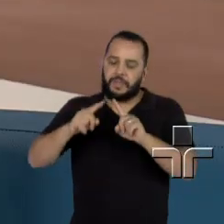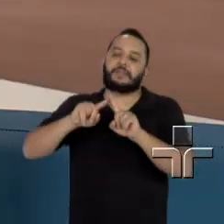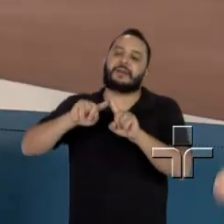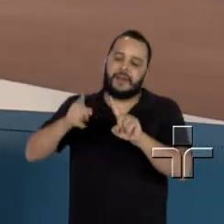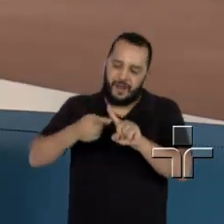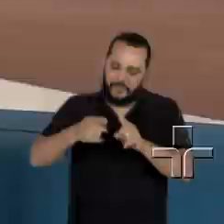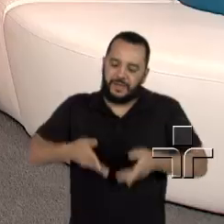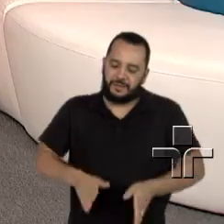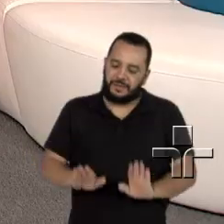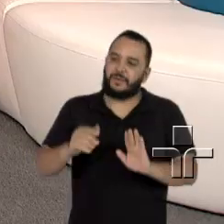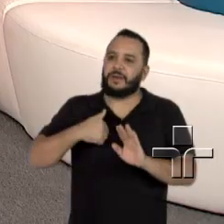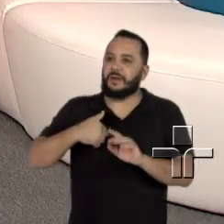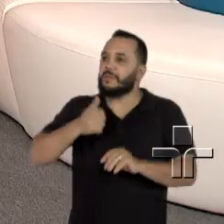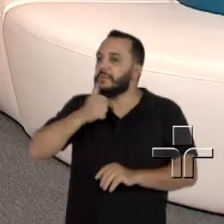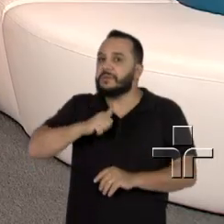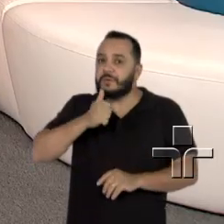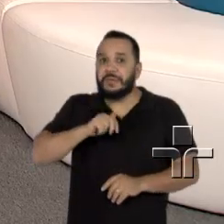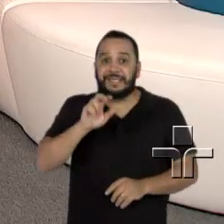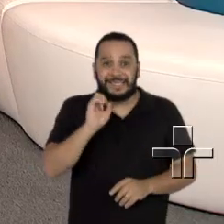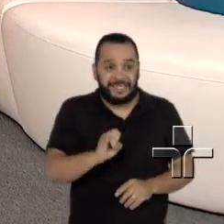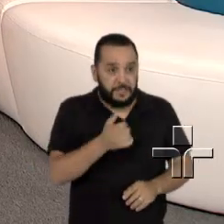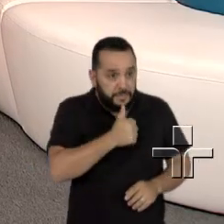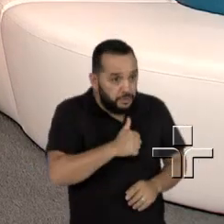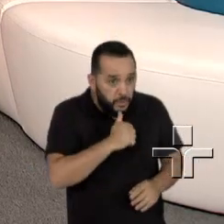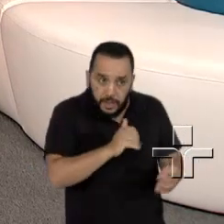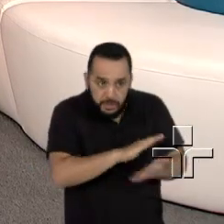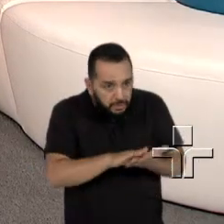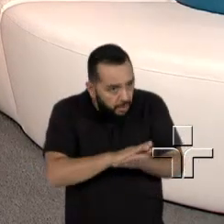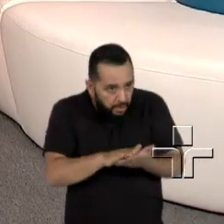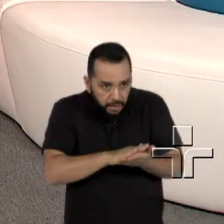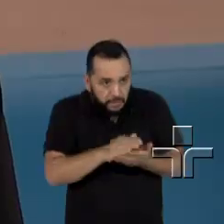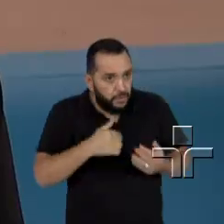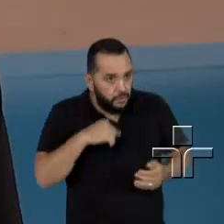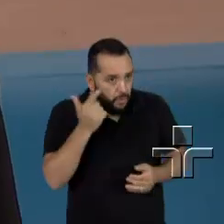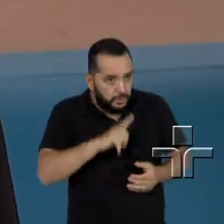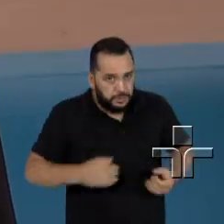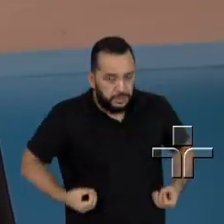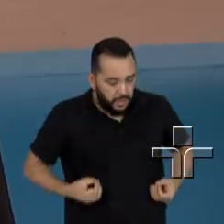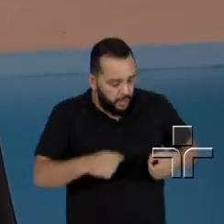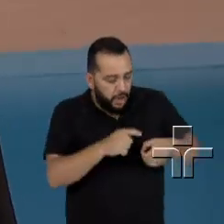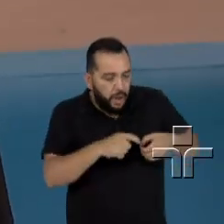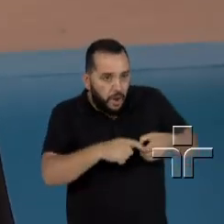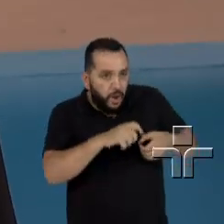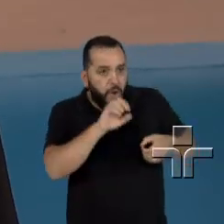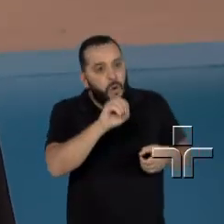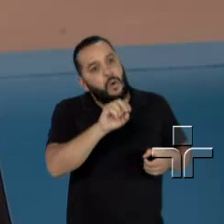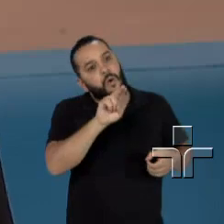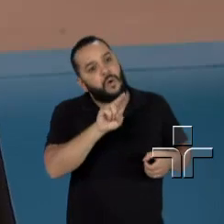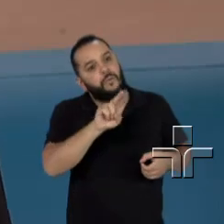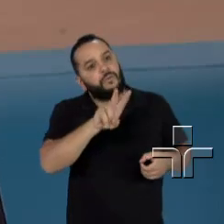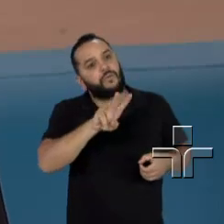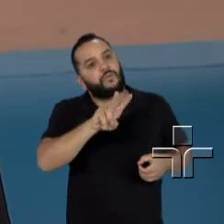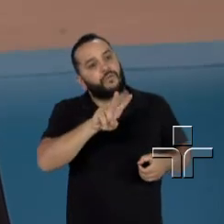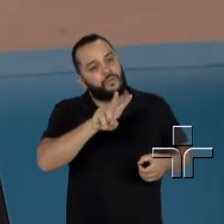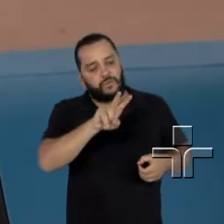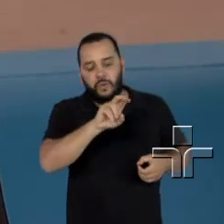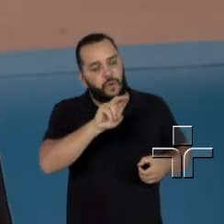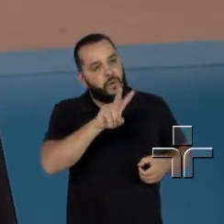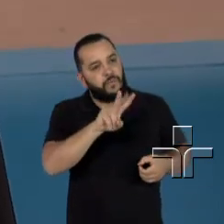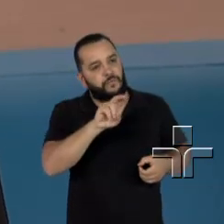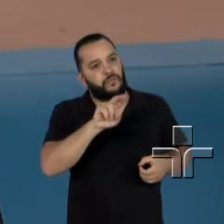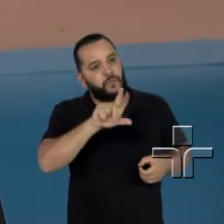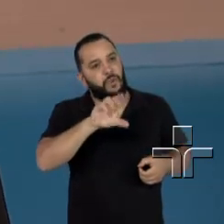fiquei menstruando. Mas se ela não estiver menstruando mais, daí não está mais ovulando? Não, ela não ovula. E mesmo ela menstruando, ela tem uma